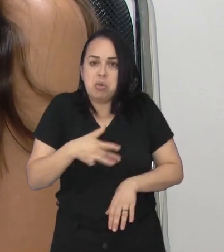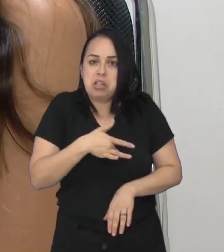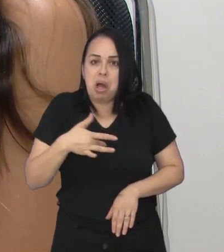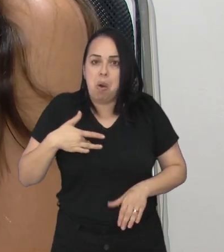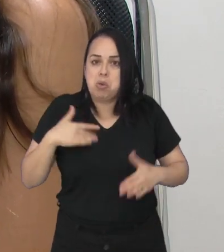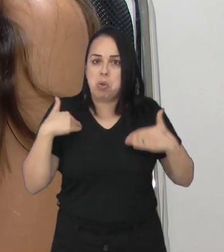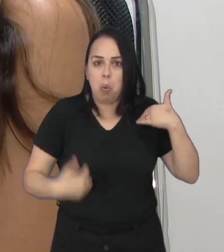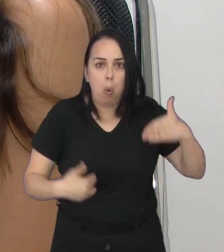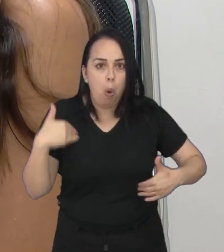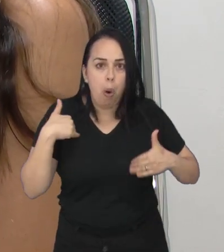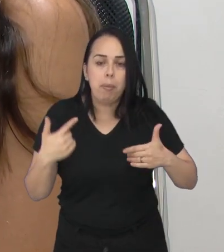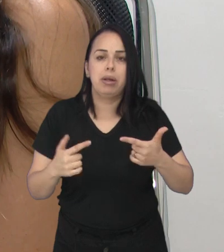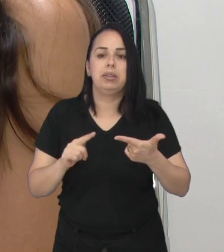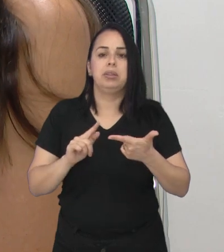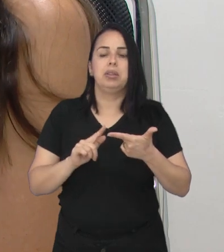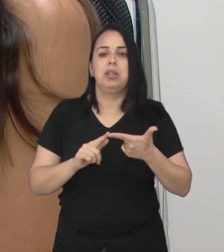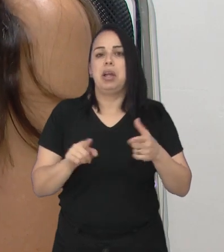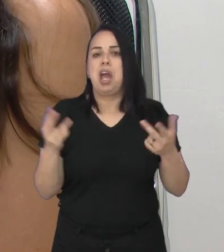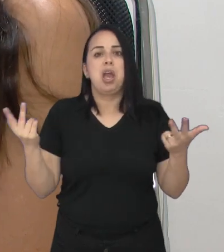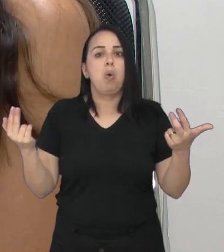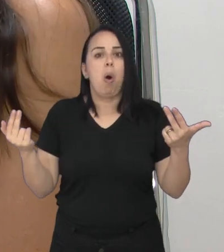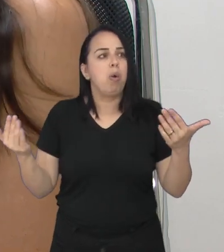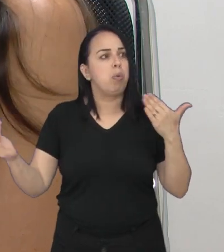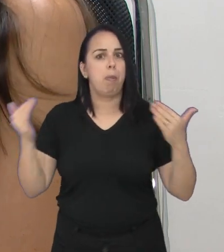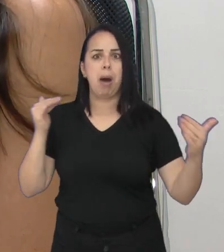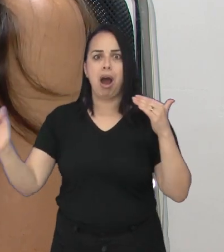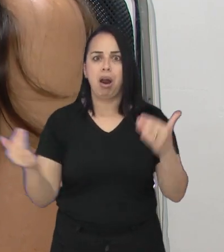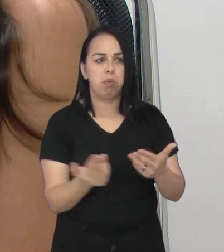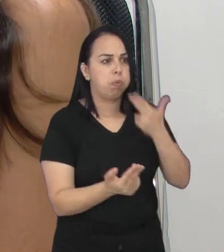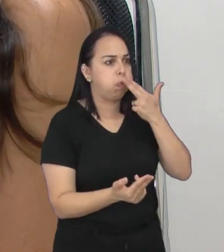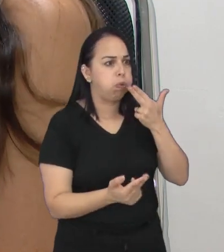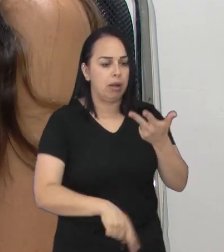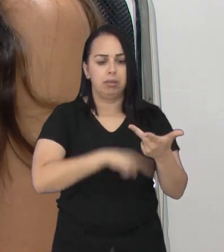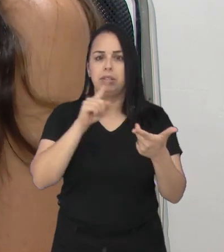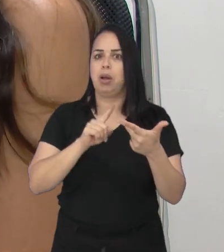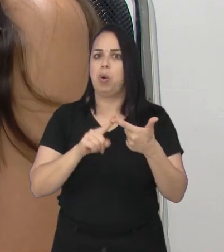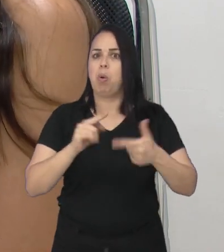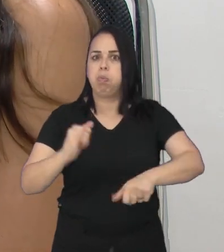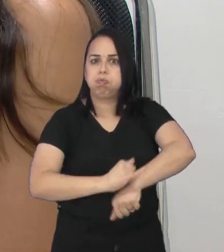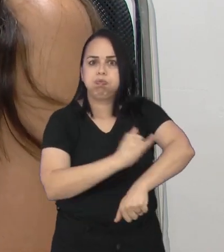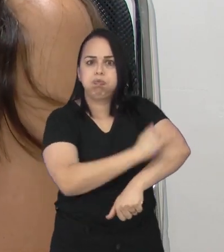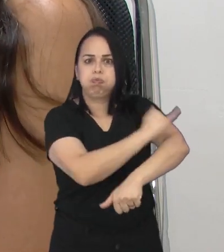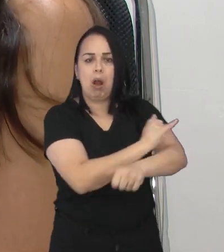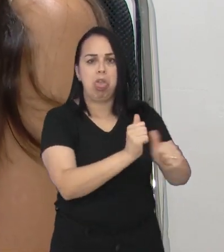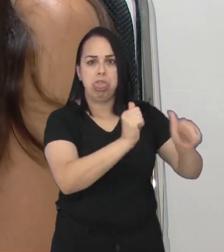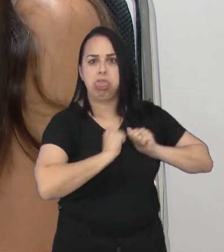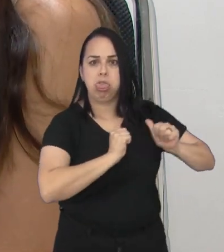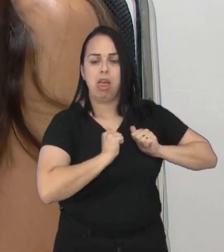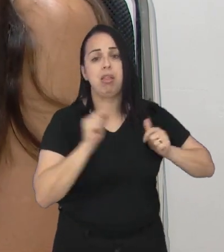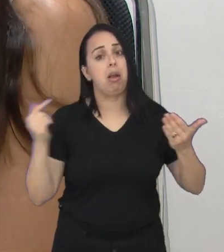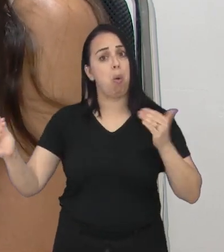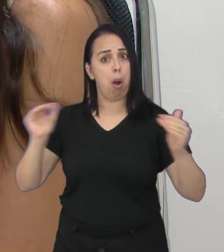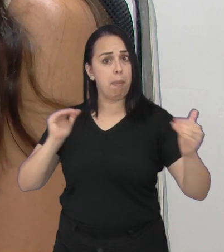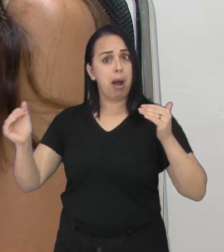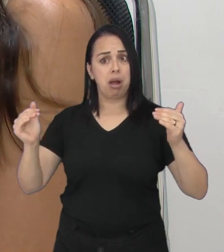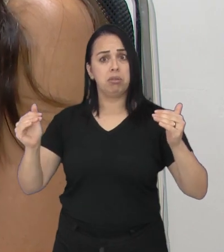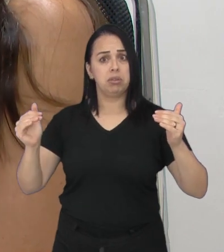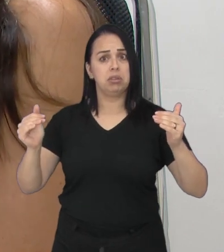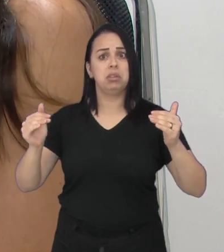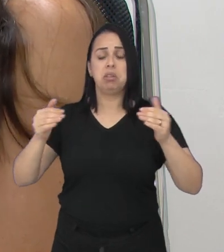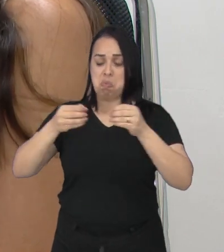traz danos para a saúde física, tanto quanto o tabagismo, por exemplo, tanto quanto a obesidade, o